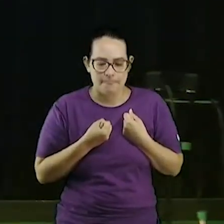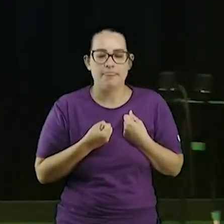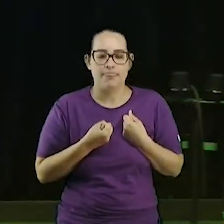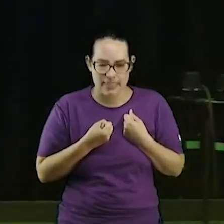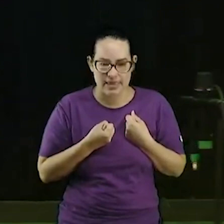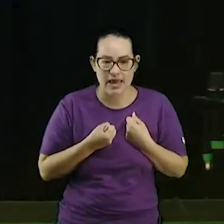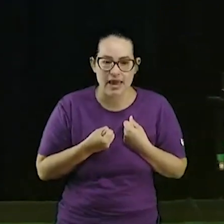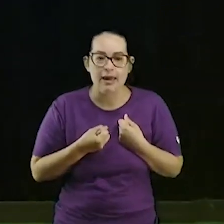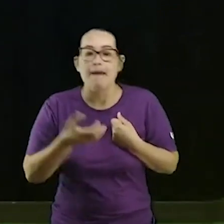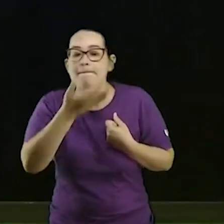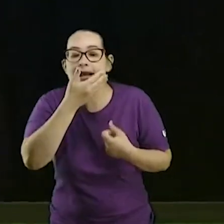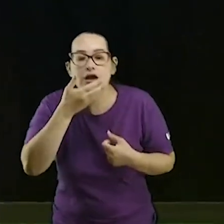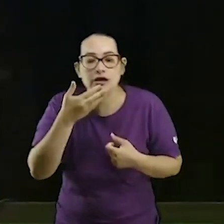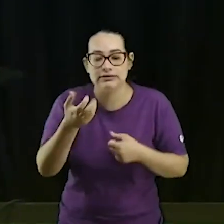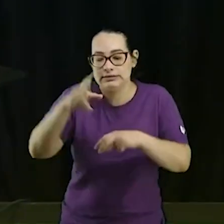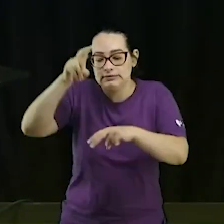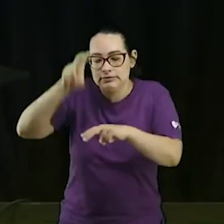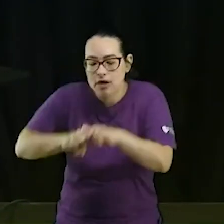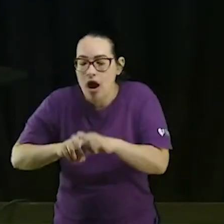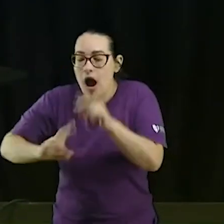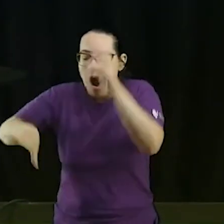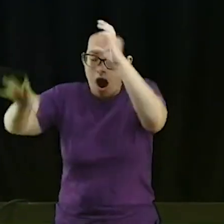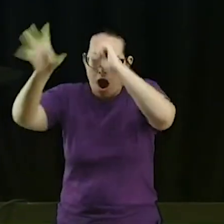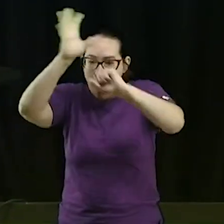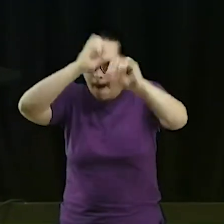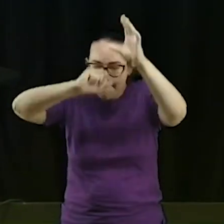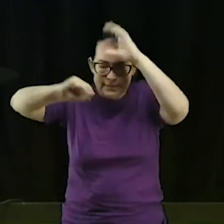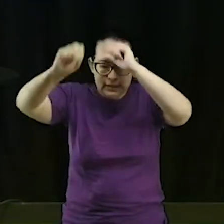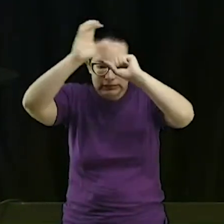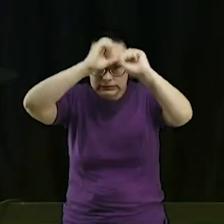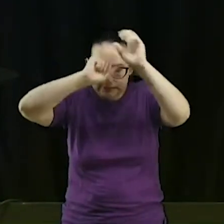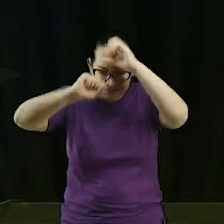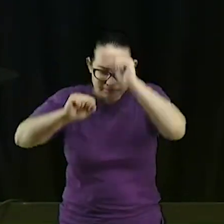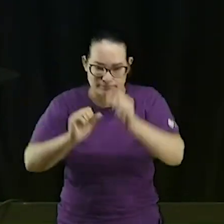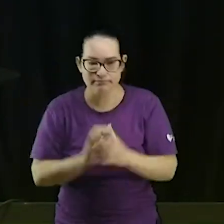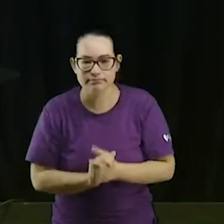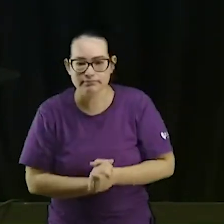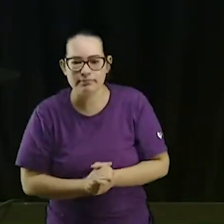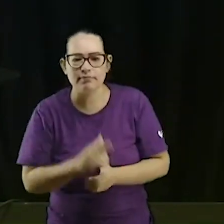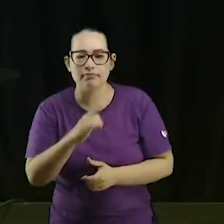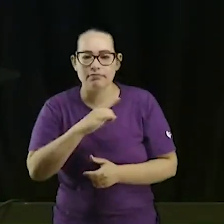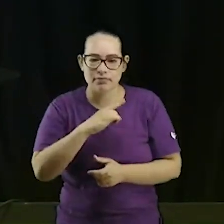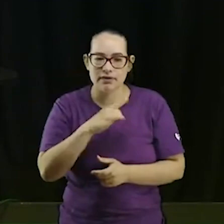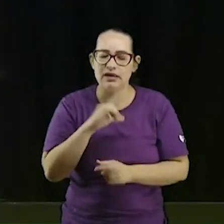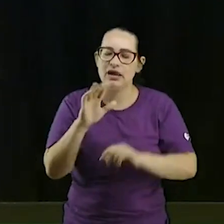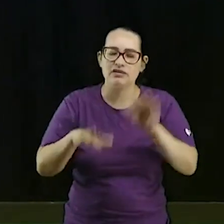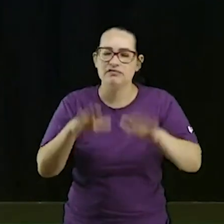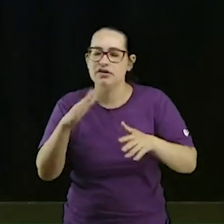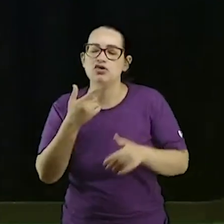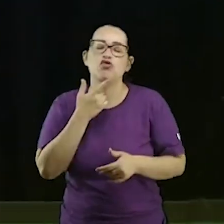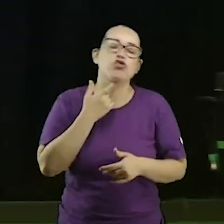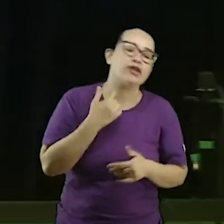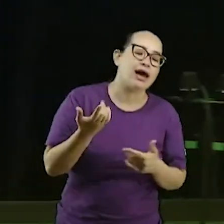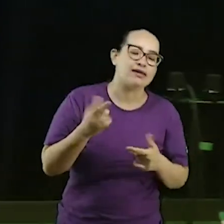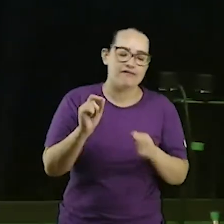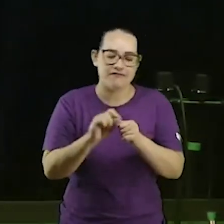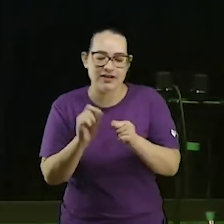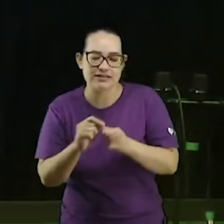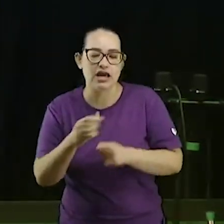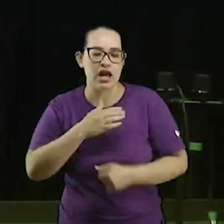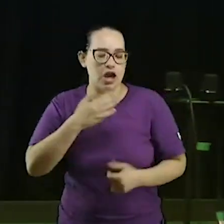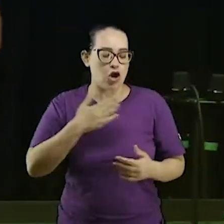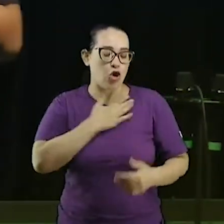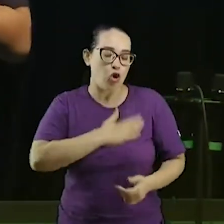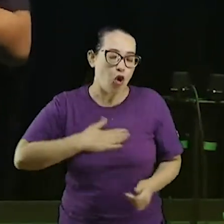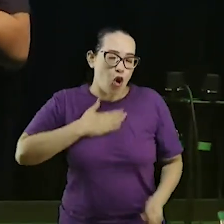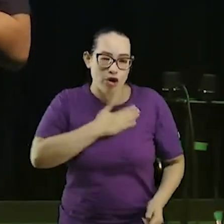sentar e aprender. Existe um fruto que tem de um trabalho que você ama fazer. Hoje pela manhã, estava na usina